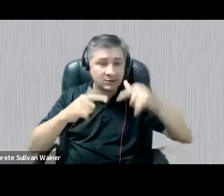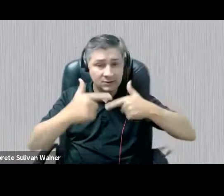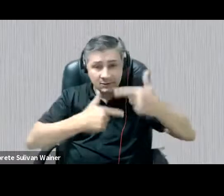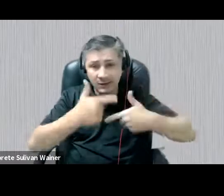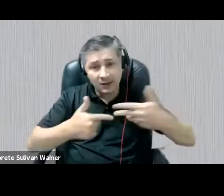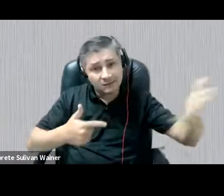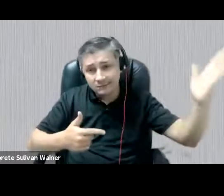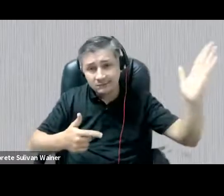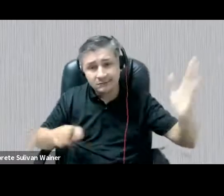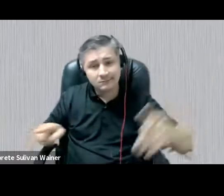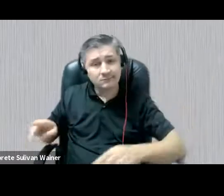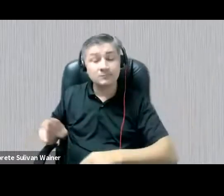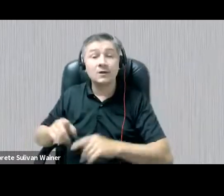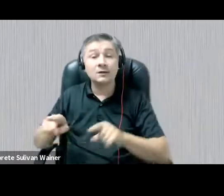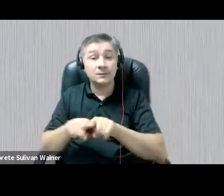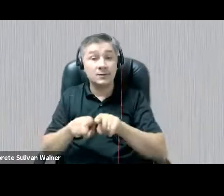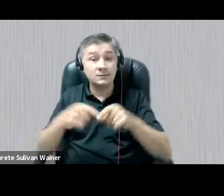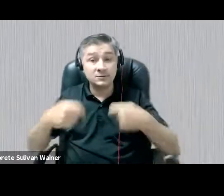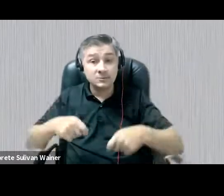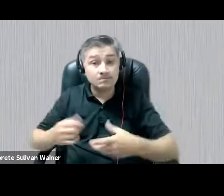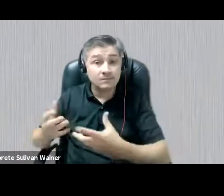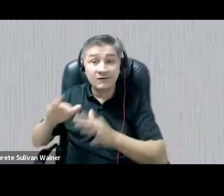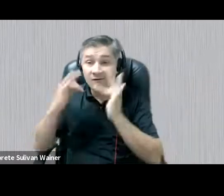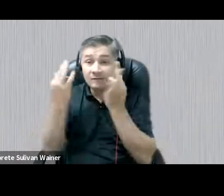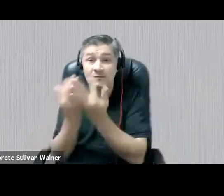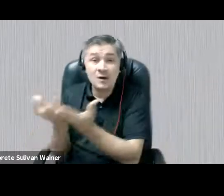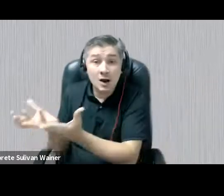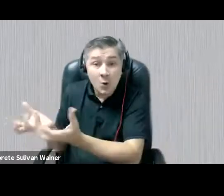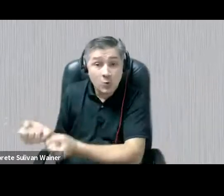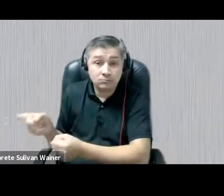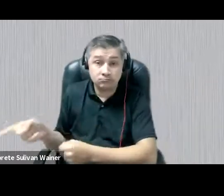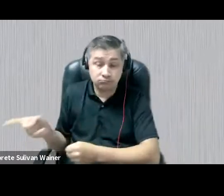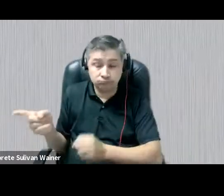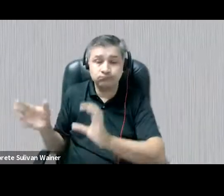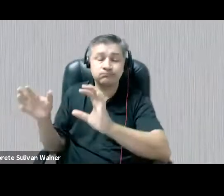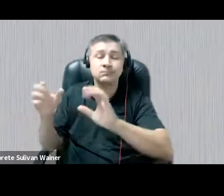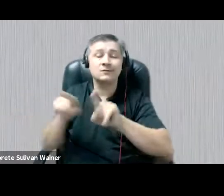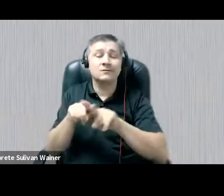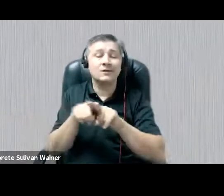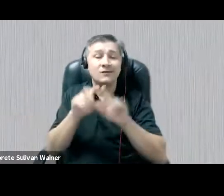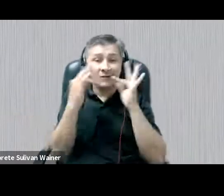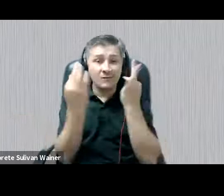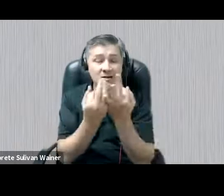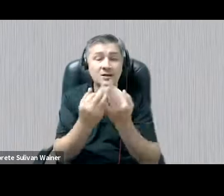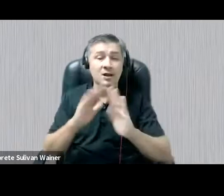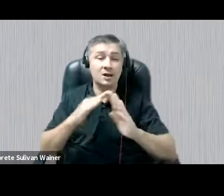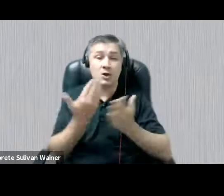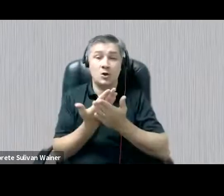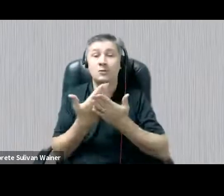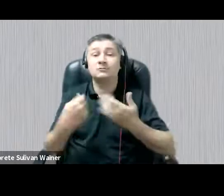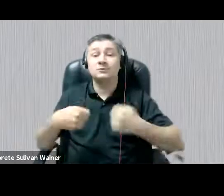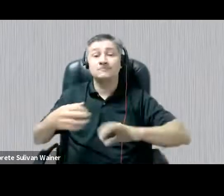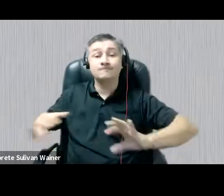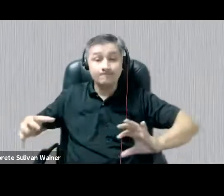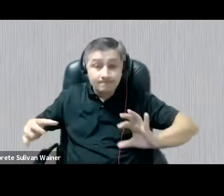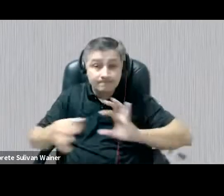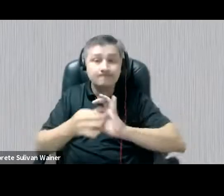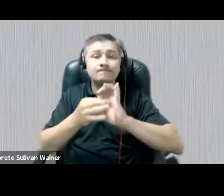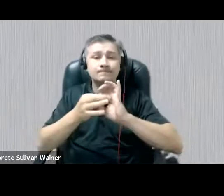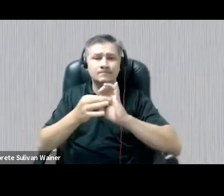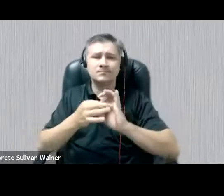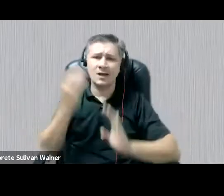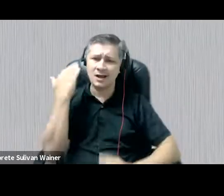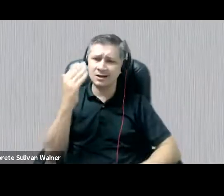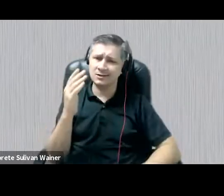necessidade do acolhimento e a vinculação das famílias para a manutenção do vínculo. Não que, em outros momentos, no cotidiano, não acontecia,